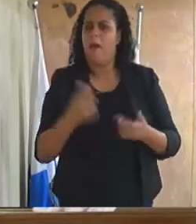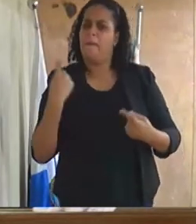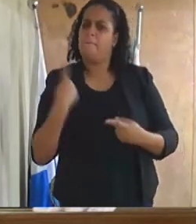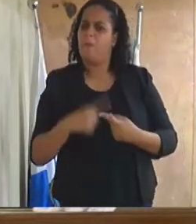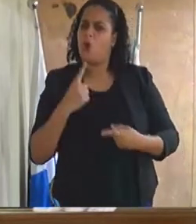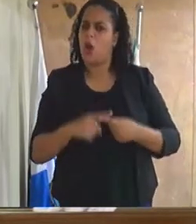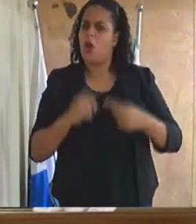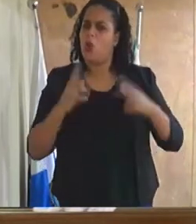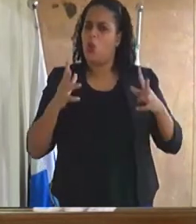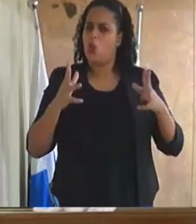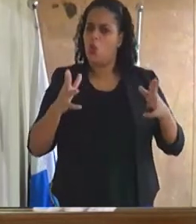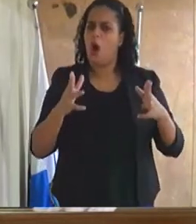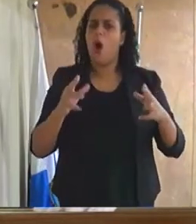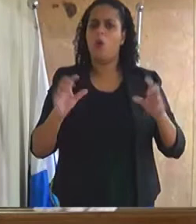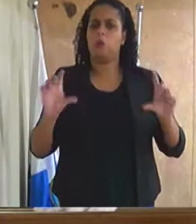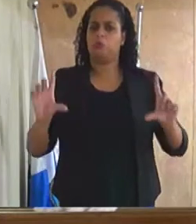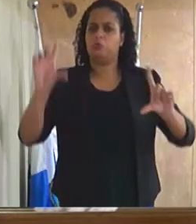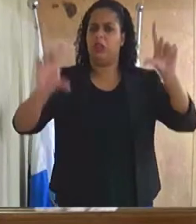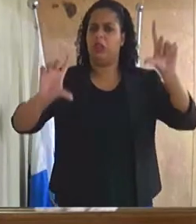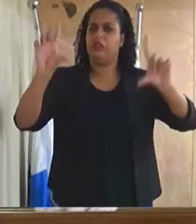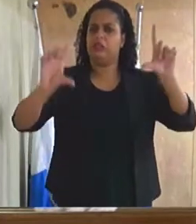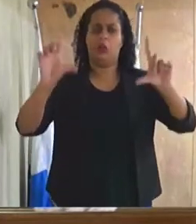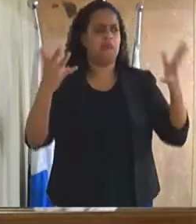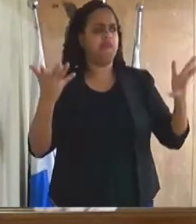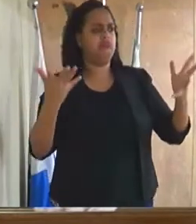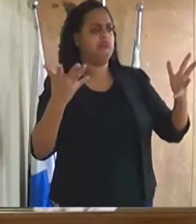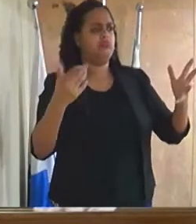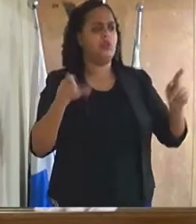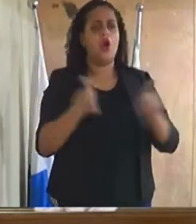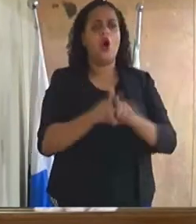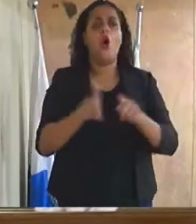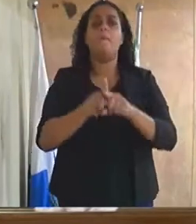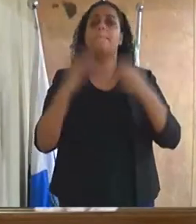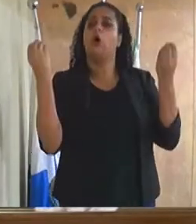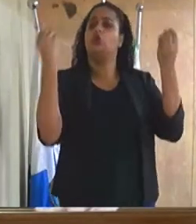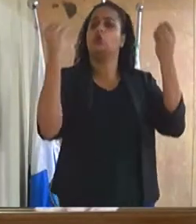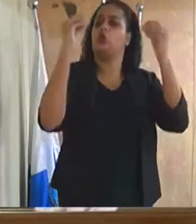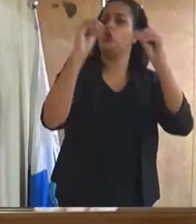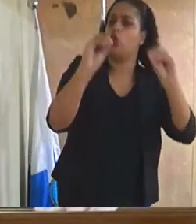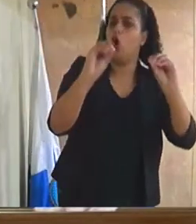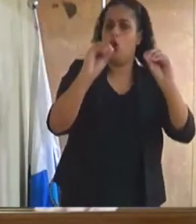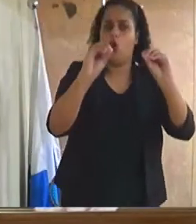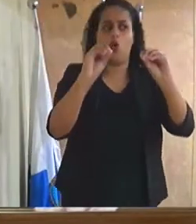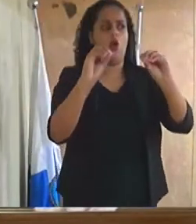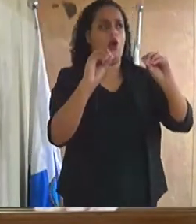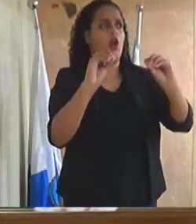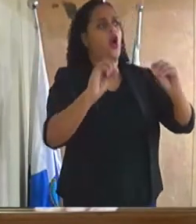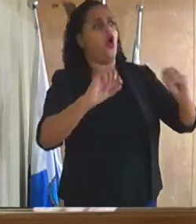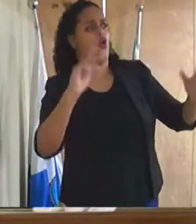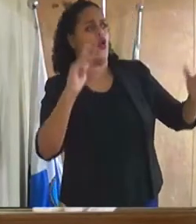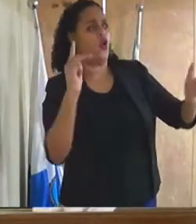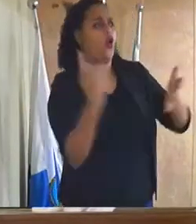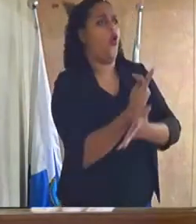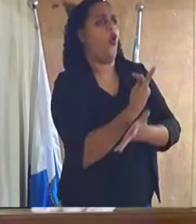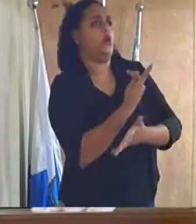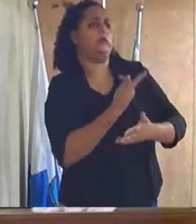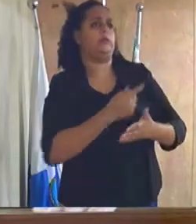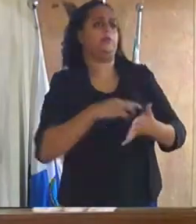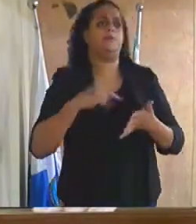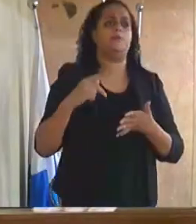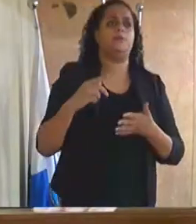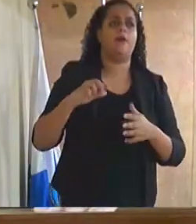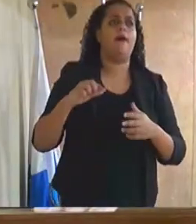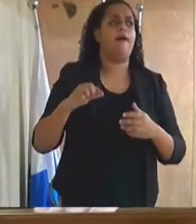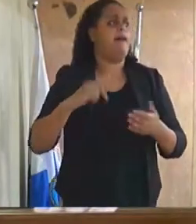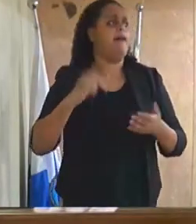que colocou uma notícia falando sobre possíveis irregularidades é